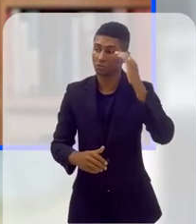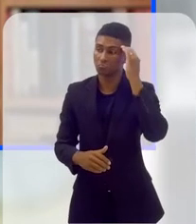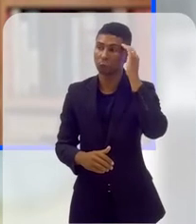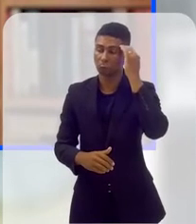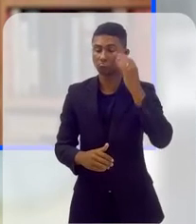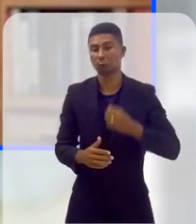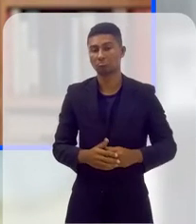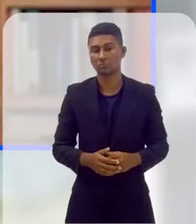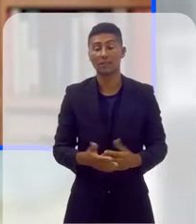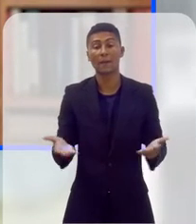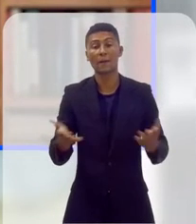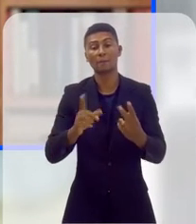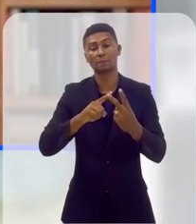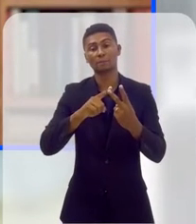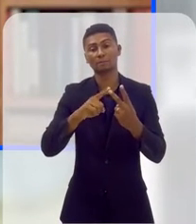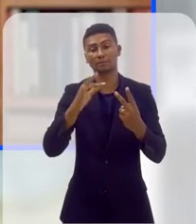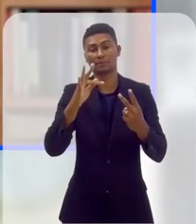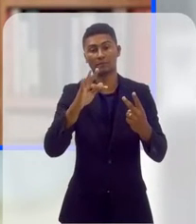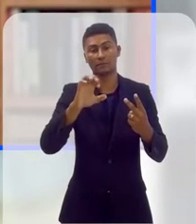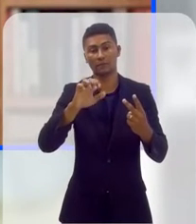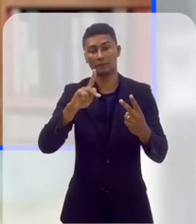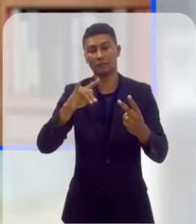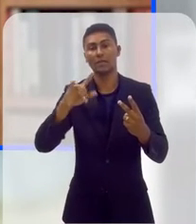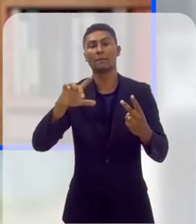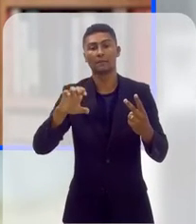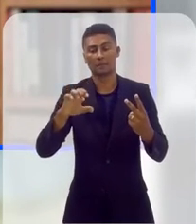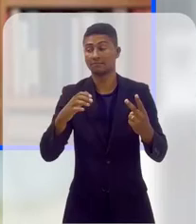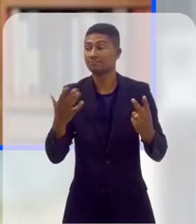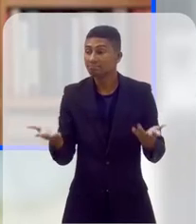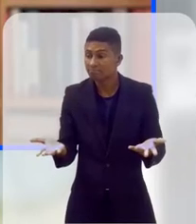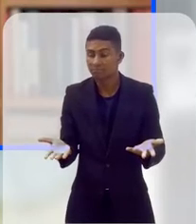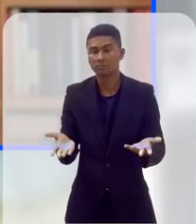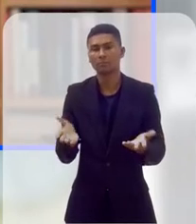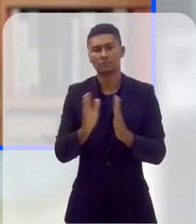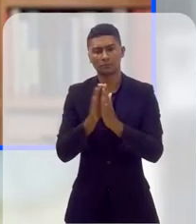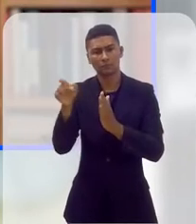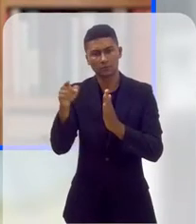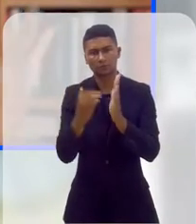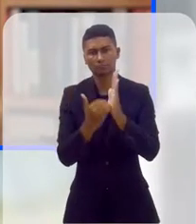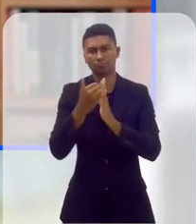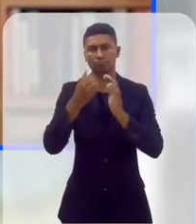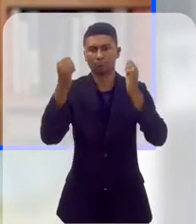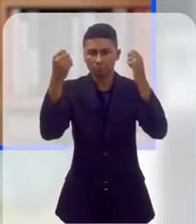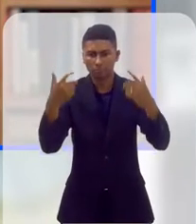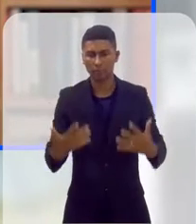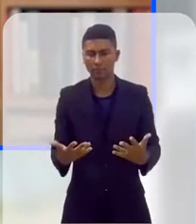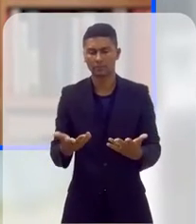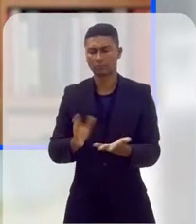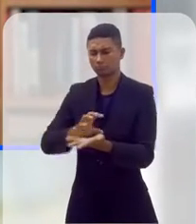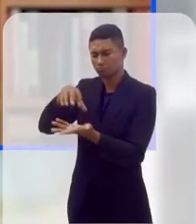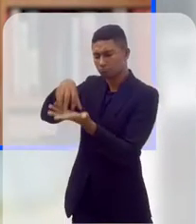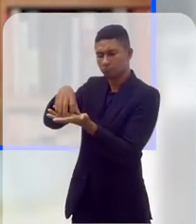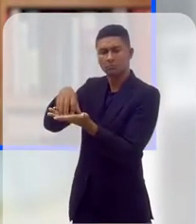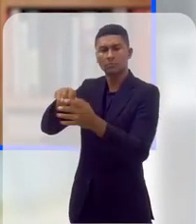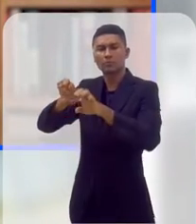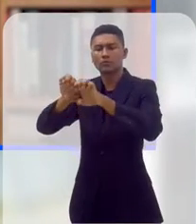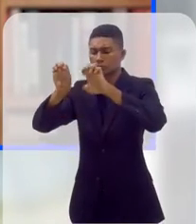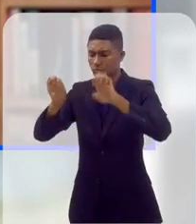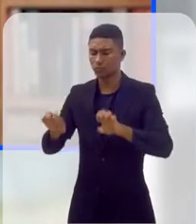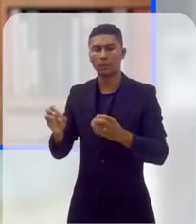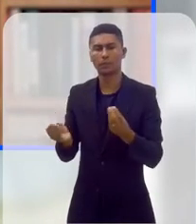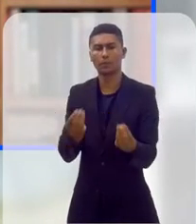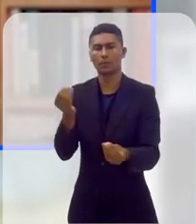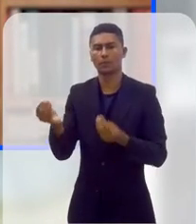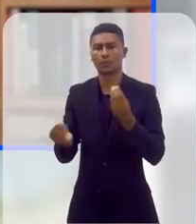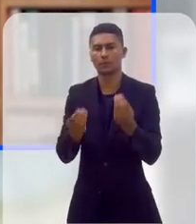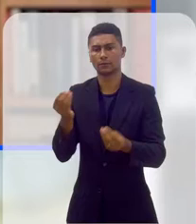Entendi. Deixa eu ouvir um pouquinho o Felipe agora. Felipe, queria que você explicasse para a gente como é que é a estrutura da